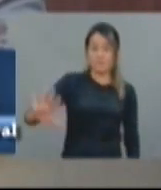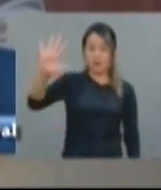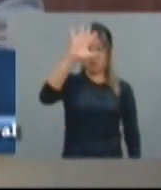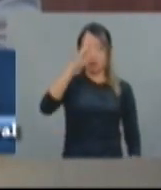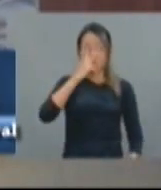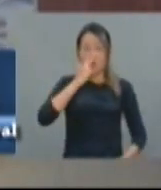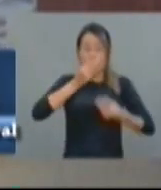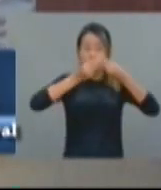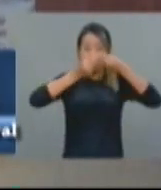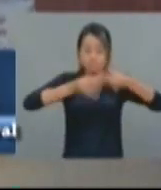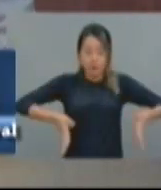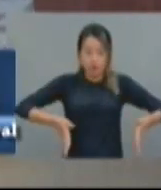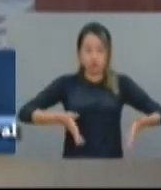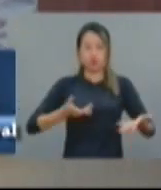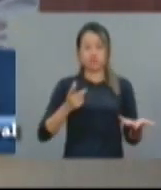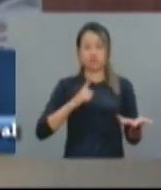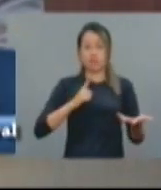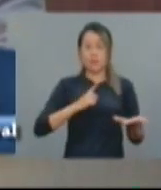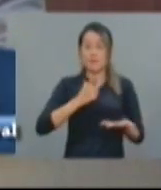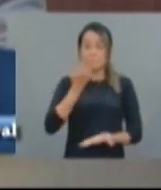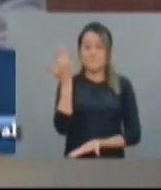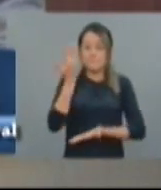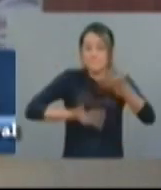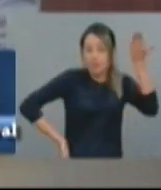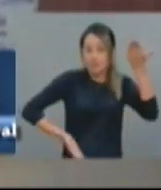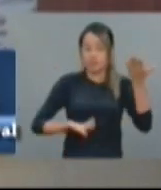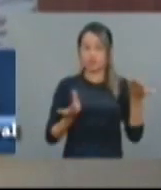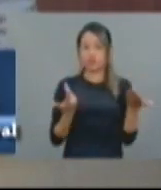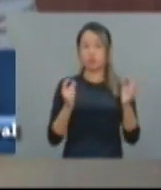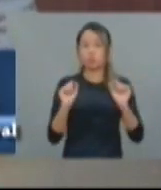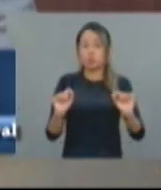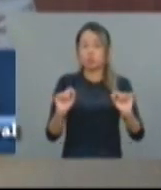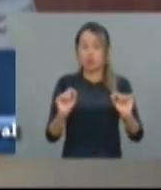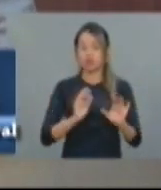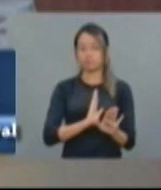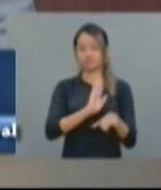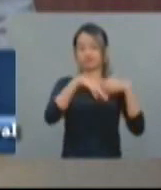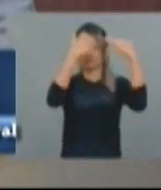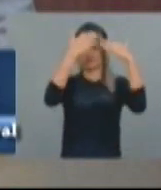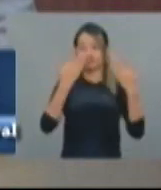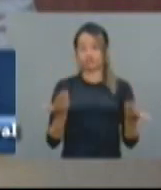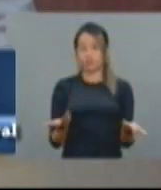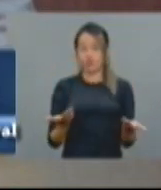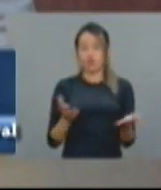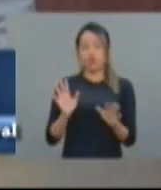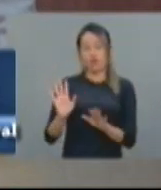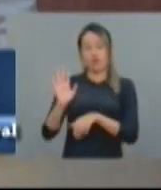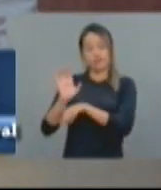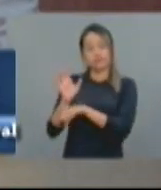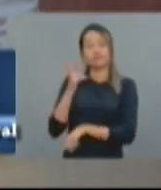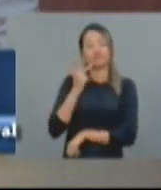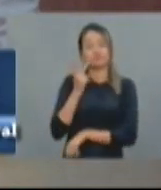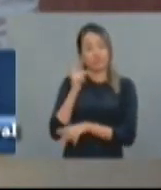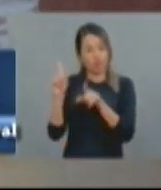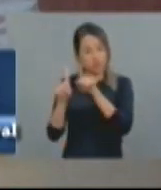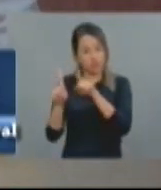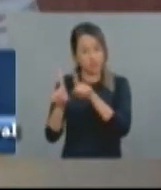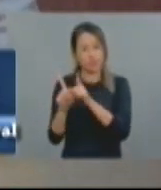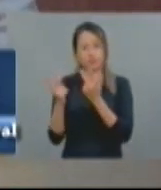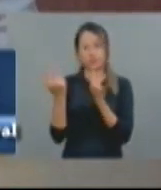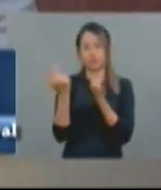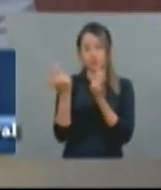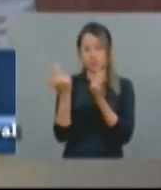perdendo a corrida, o campeonato de desenvolvimento junto às nações da América Latina e do mundo.